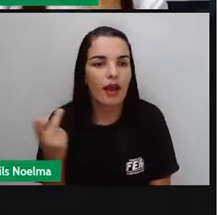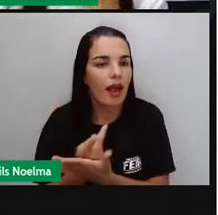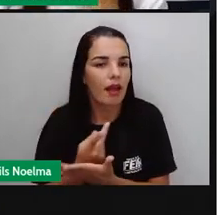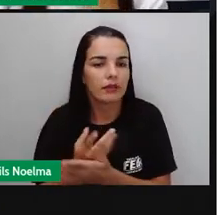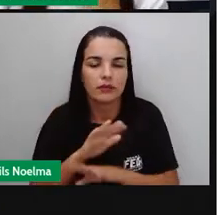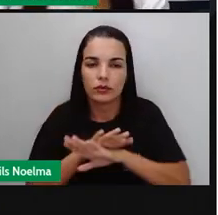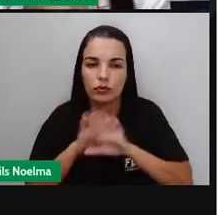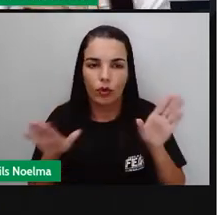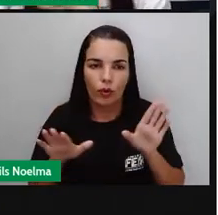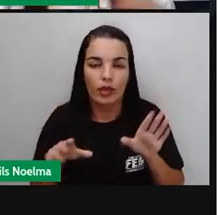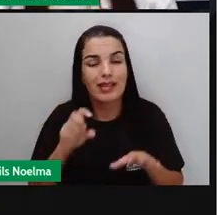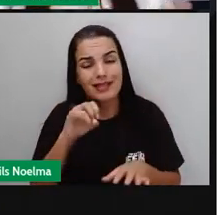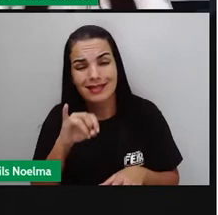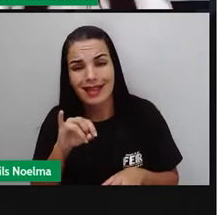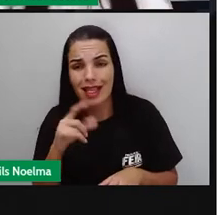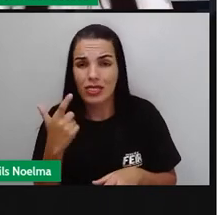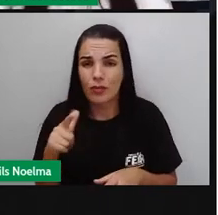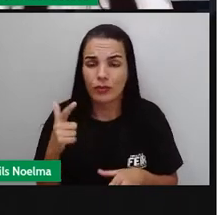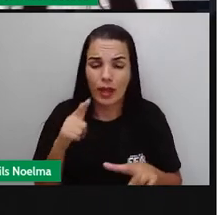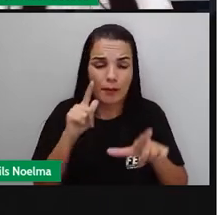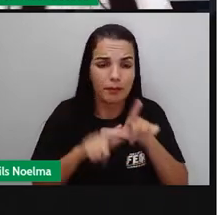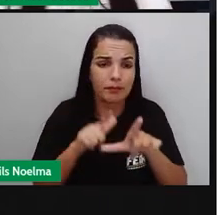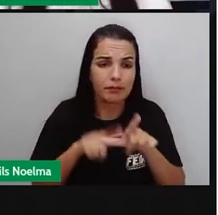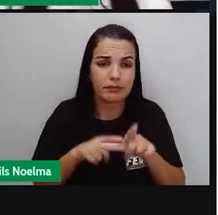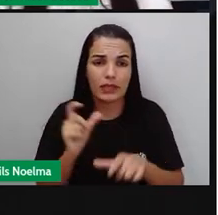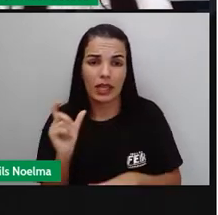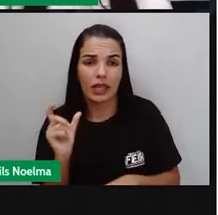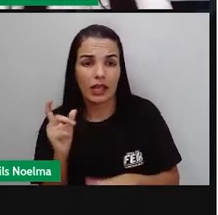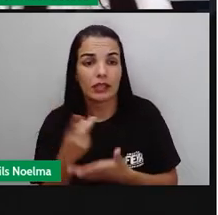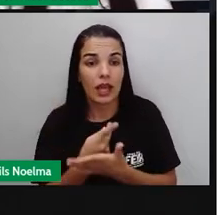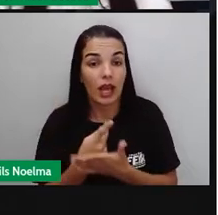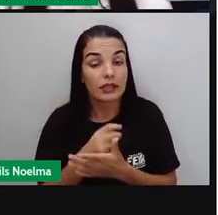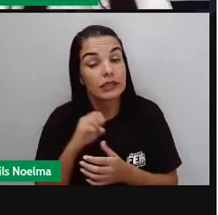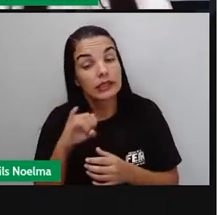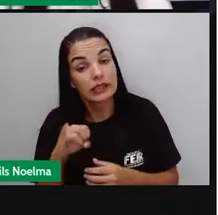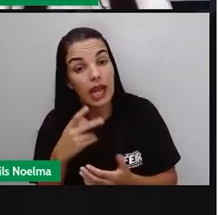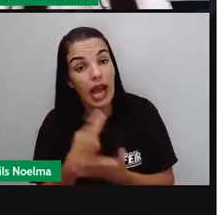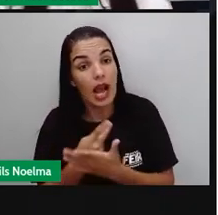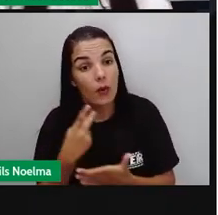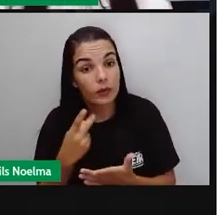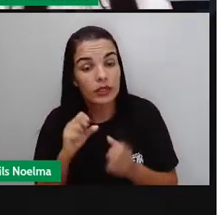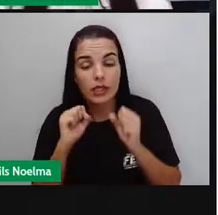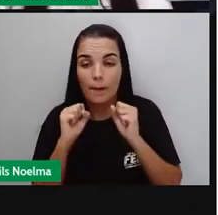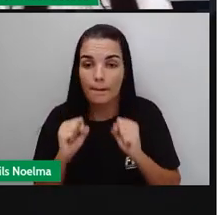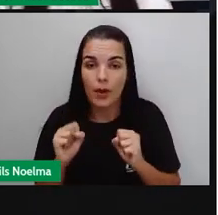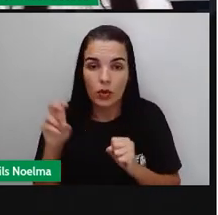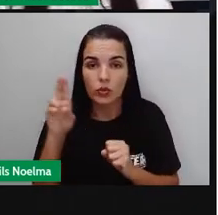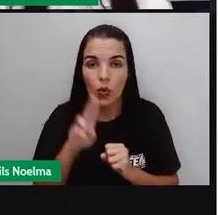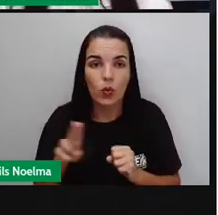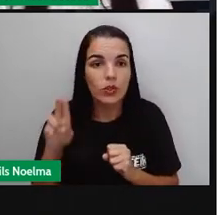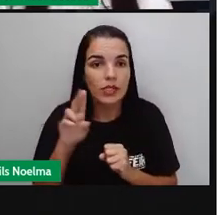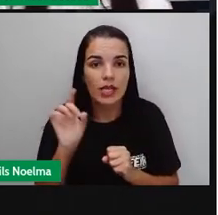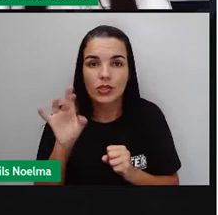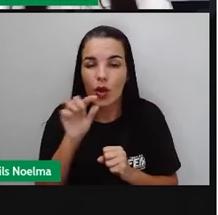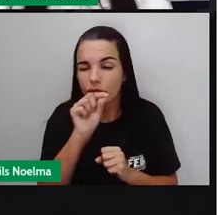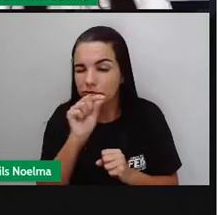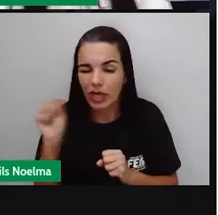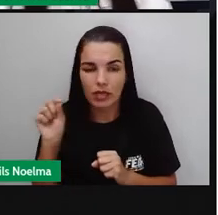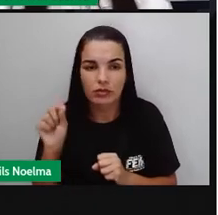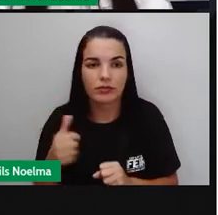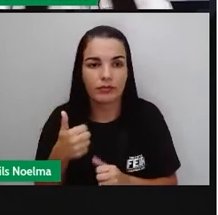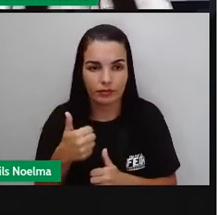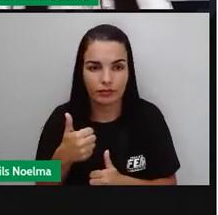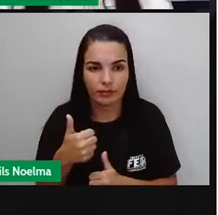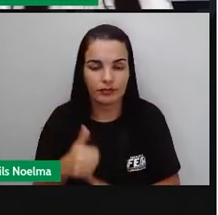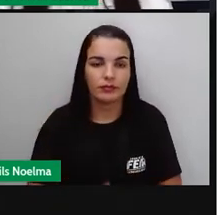correto mesmo é que não haja rasura, né? Mas caso isso aconteça, utilizem aí apenas um risco, certo? No